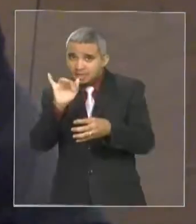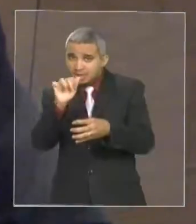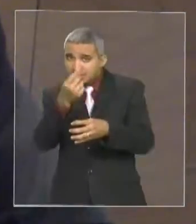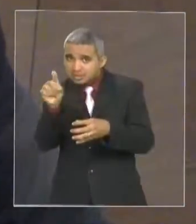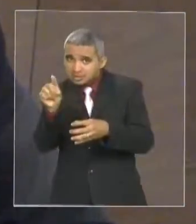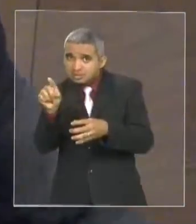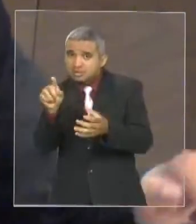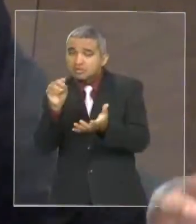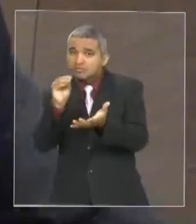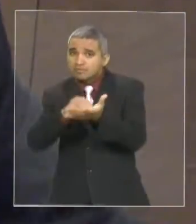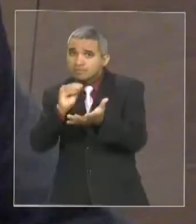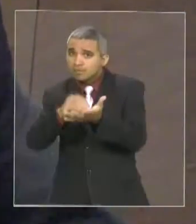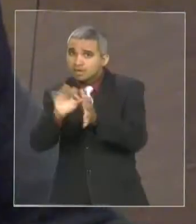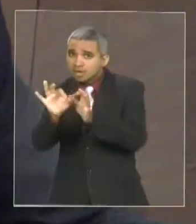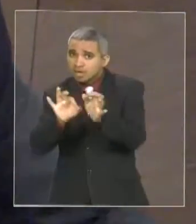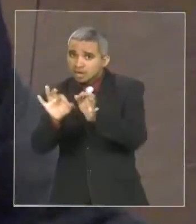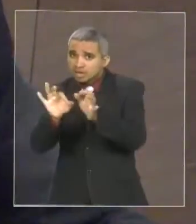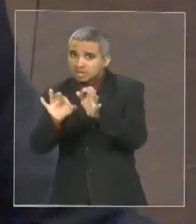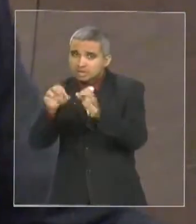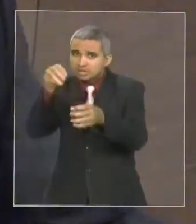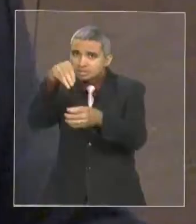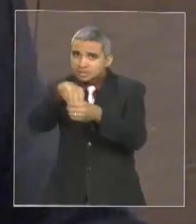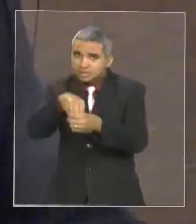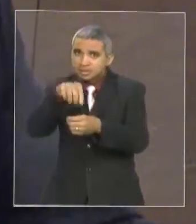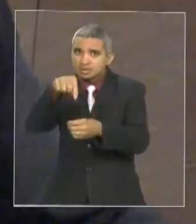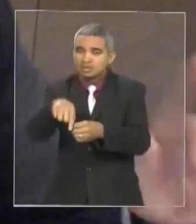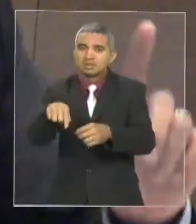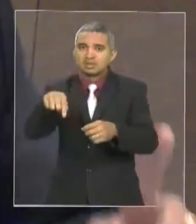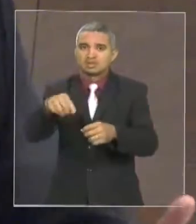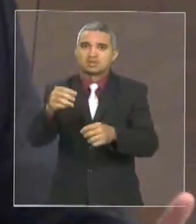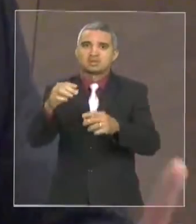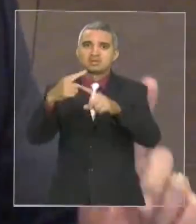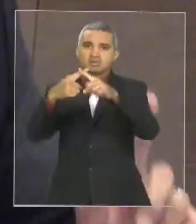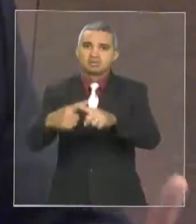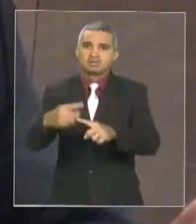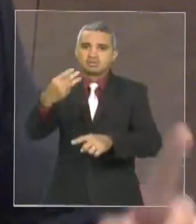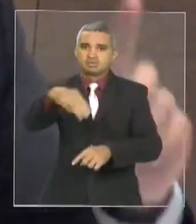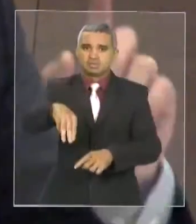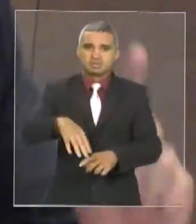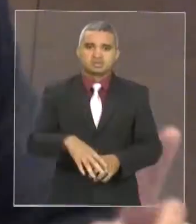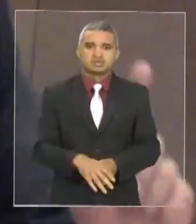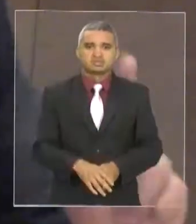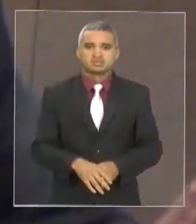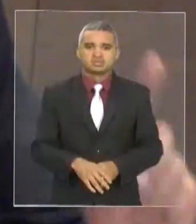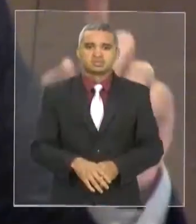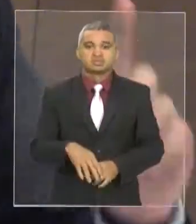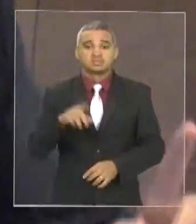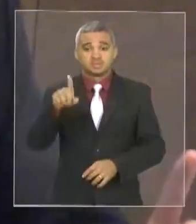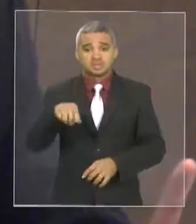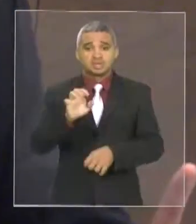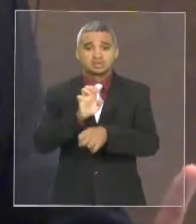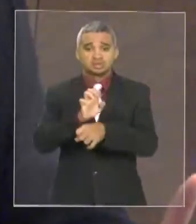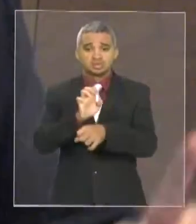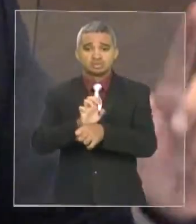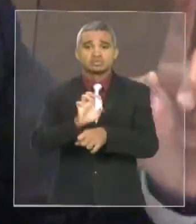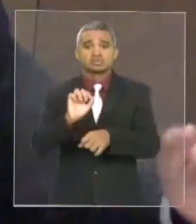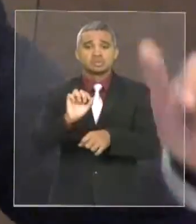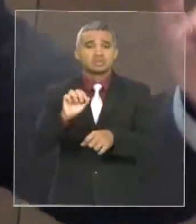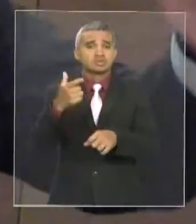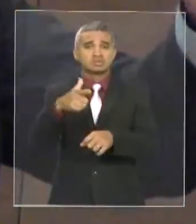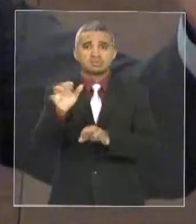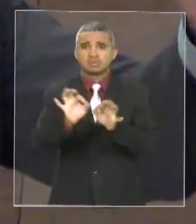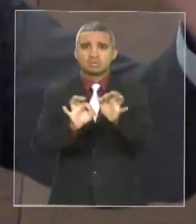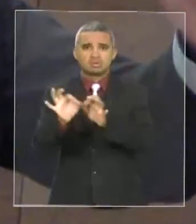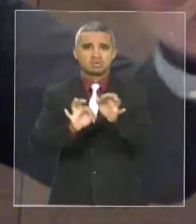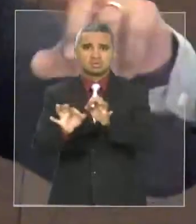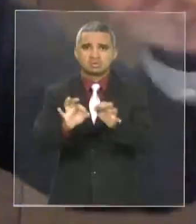desorganização que está acontecendo no Campeonato Maranhense de Futebol. É o campeonato estadual mais desorganizado do país, já foi